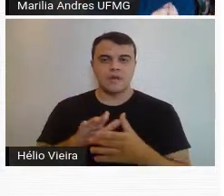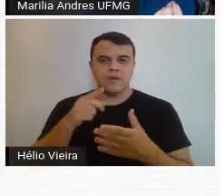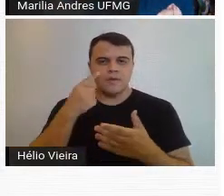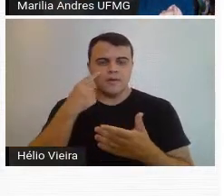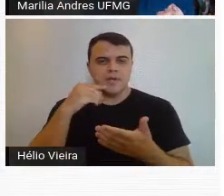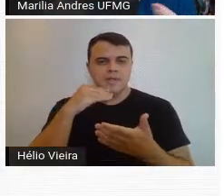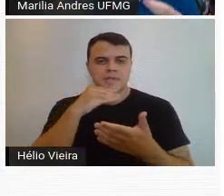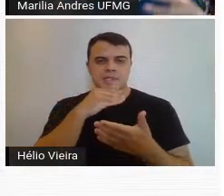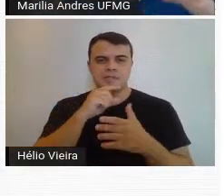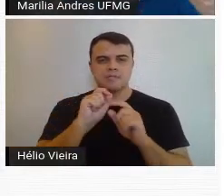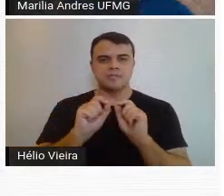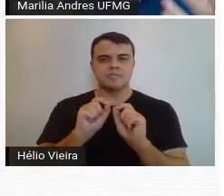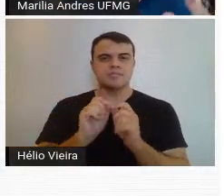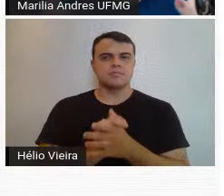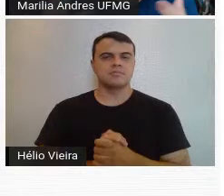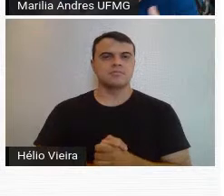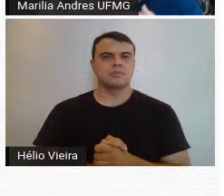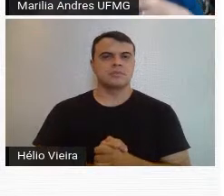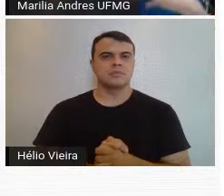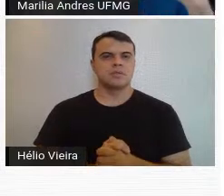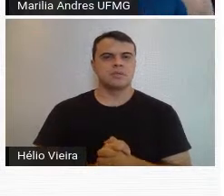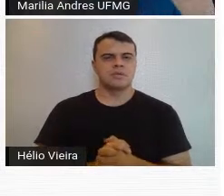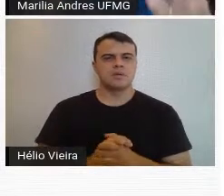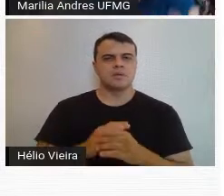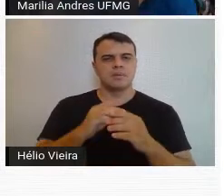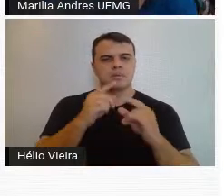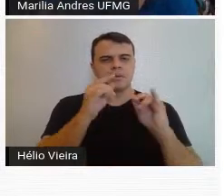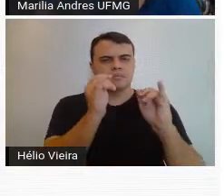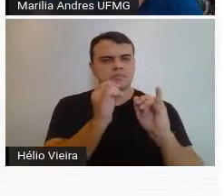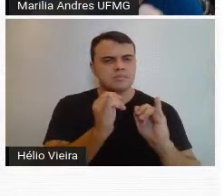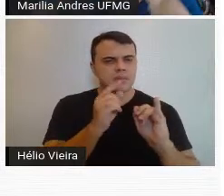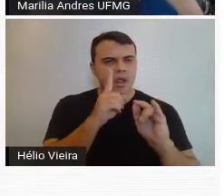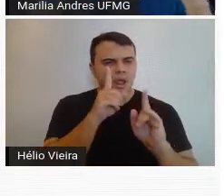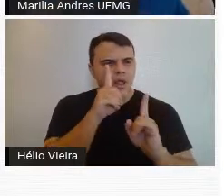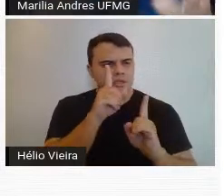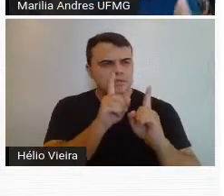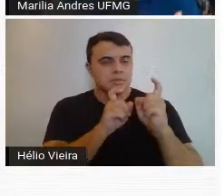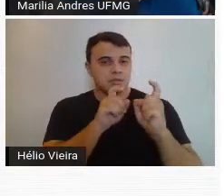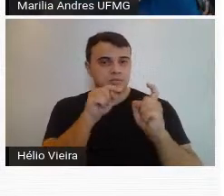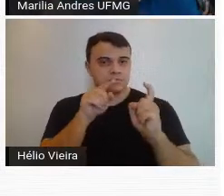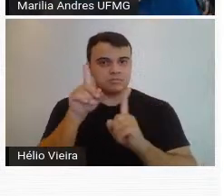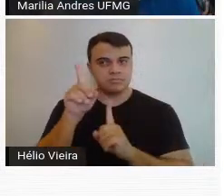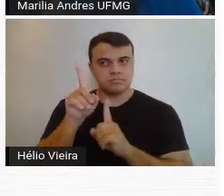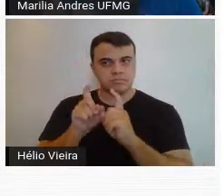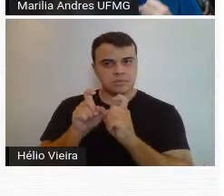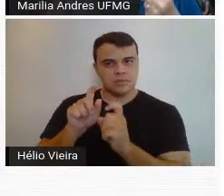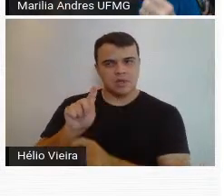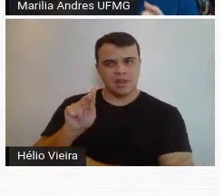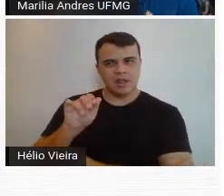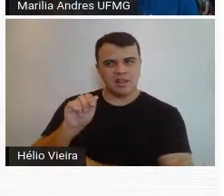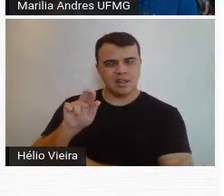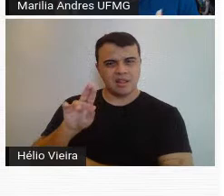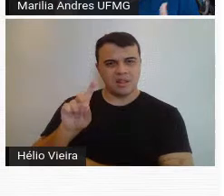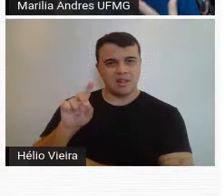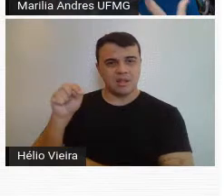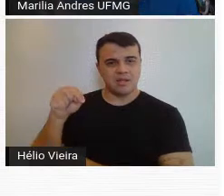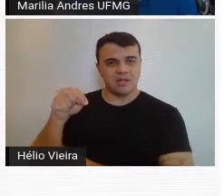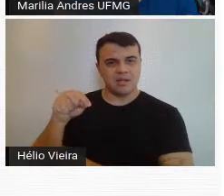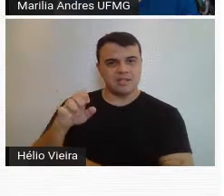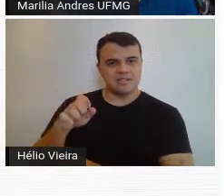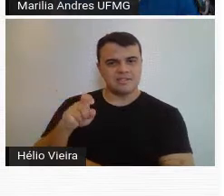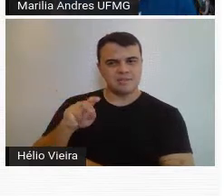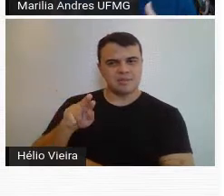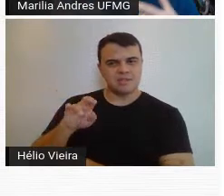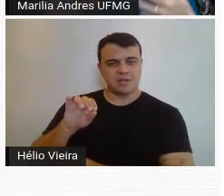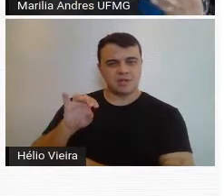vê os traços expressionistas do Guignard. E outra coisa que eu acho que é